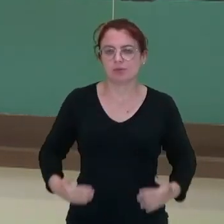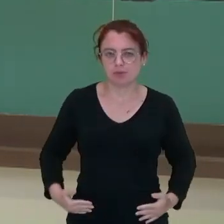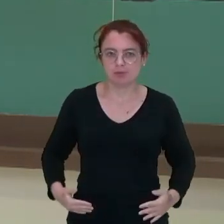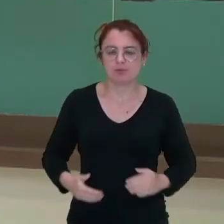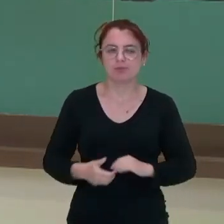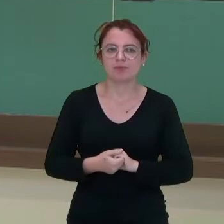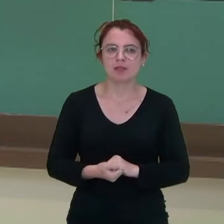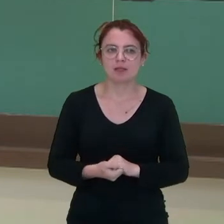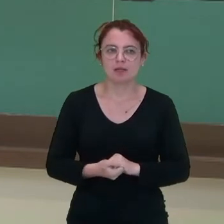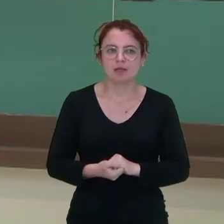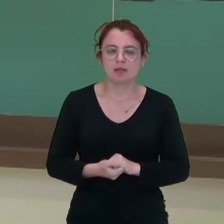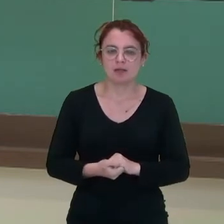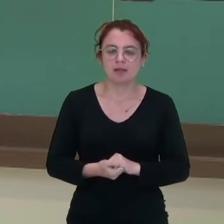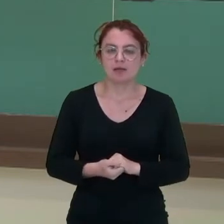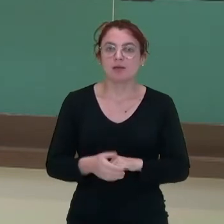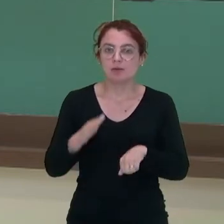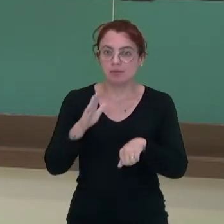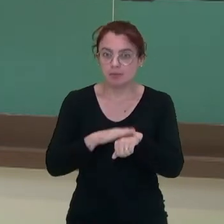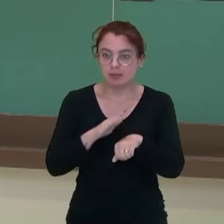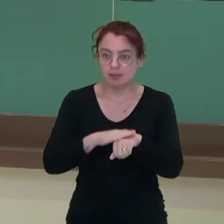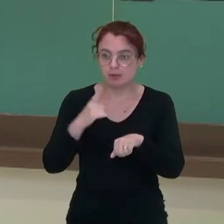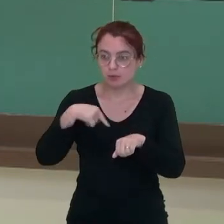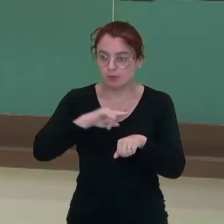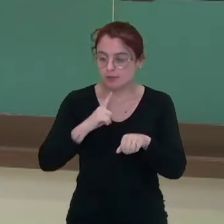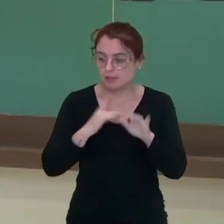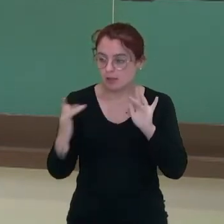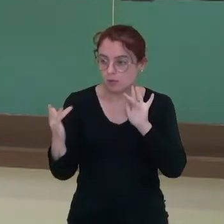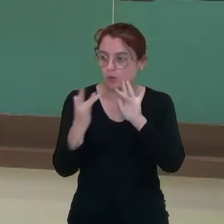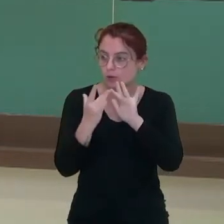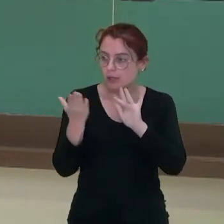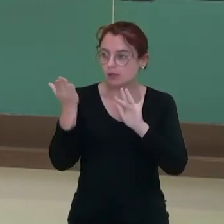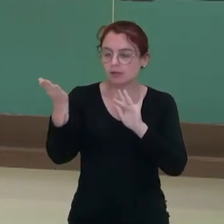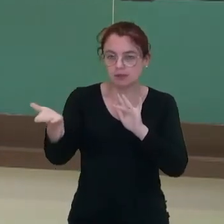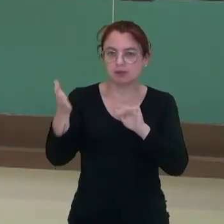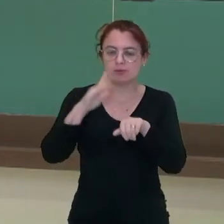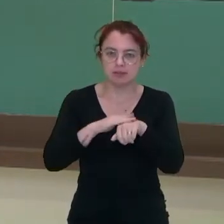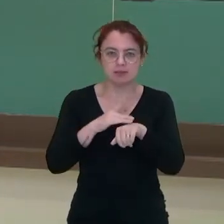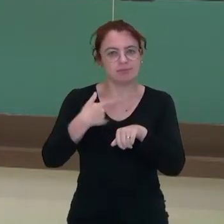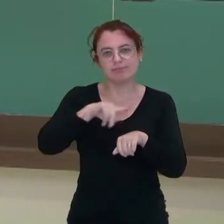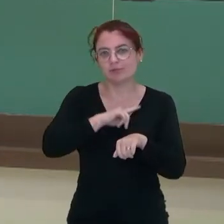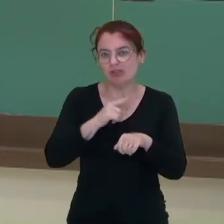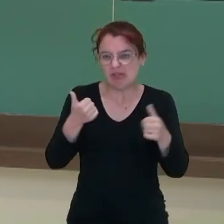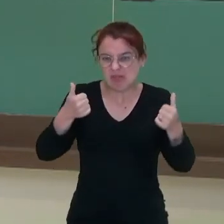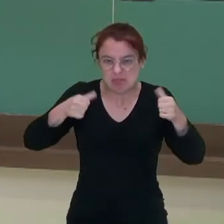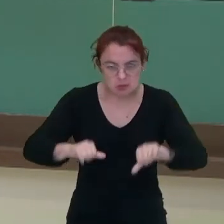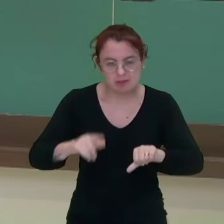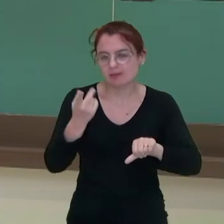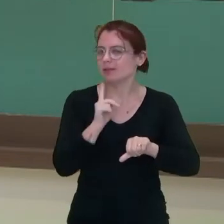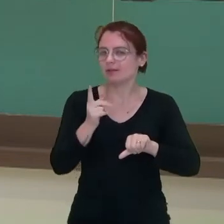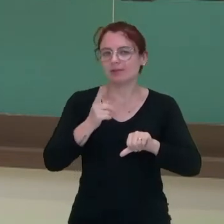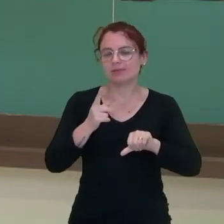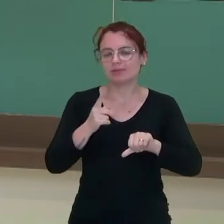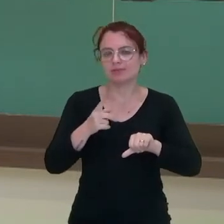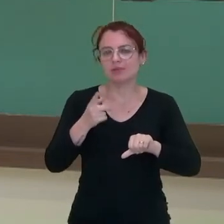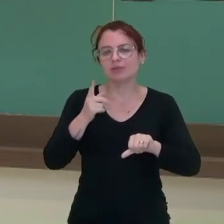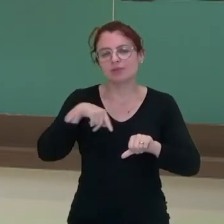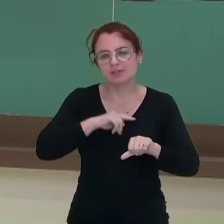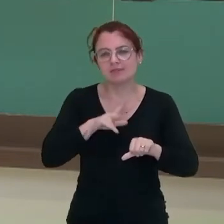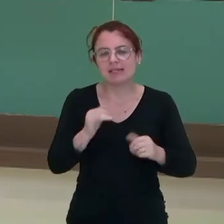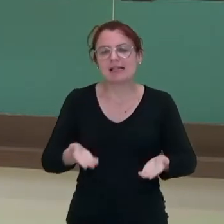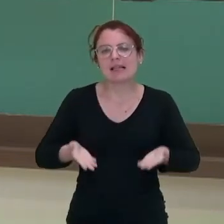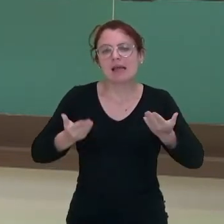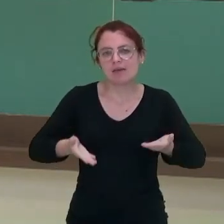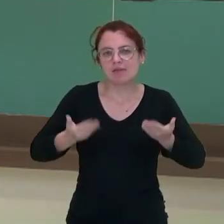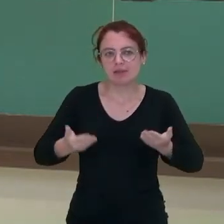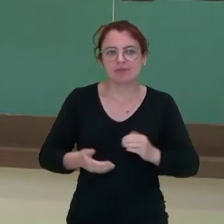anticorpos. E quando nós tivermos contato, sim, com o agente, nós não vamos ficar tão doentes, porque o nosso corpo já vai ter os